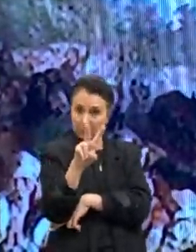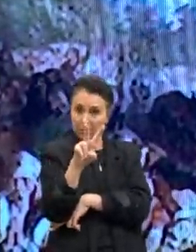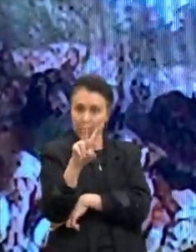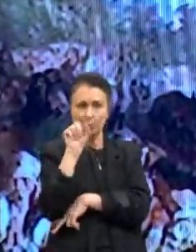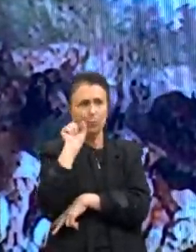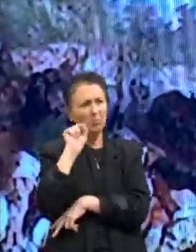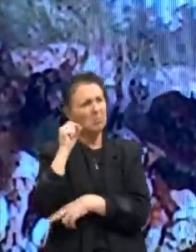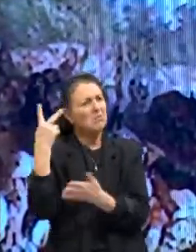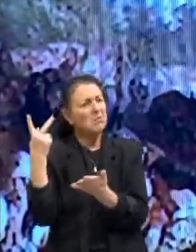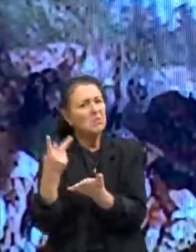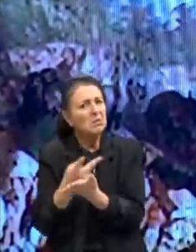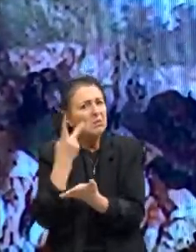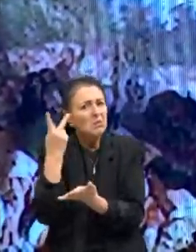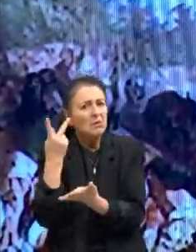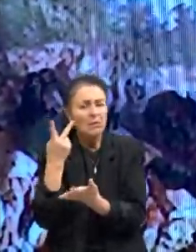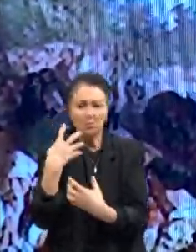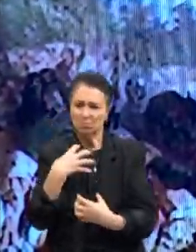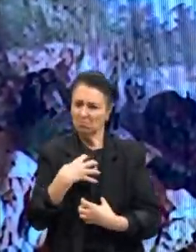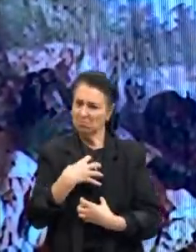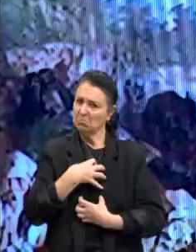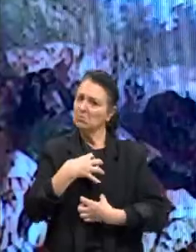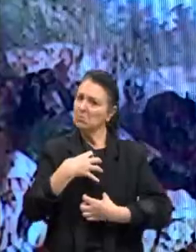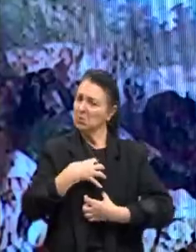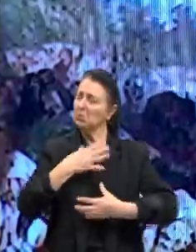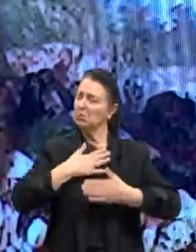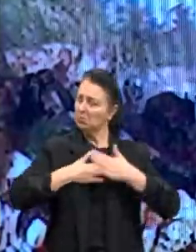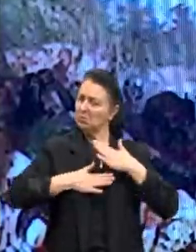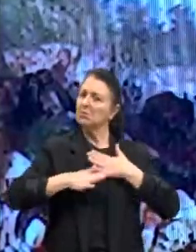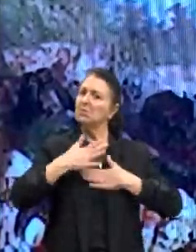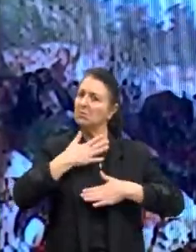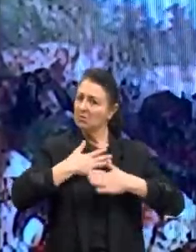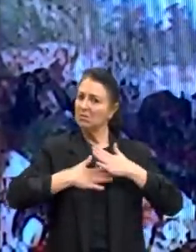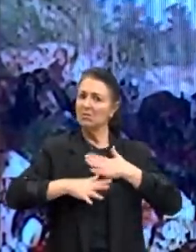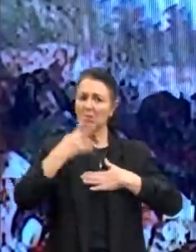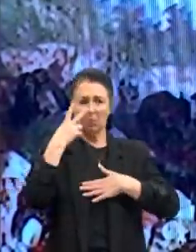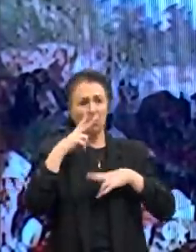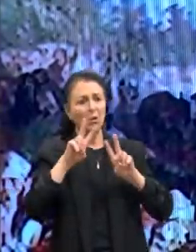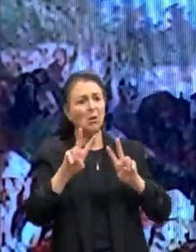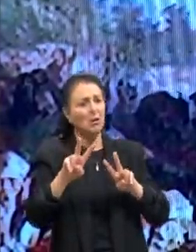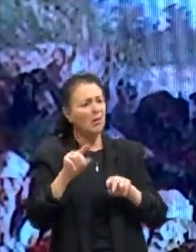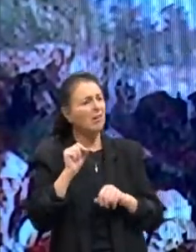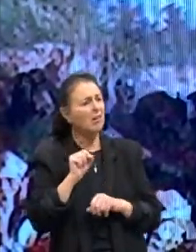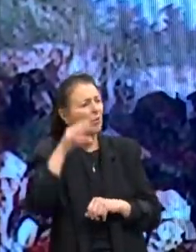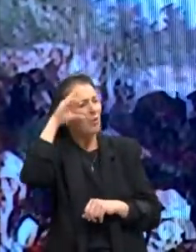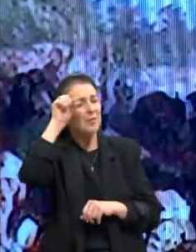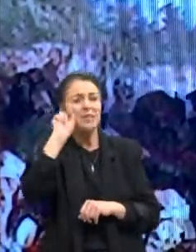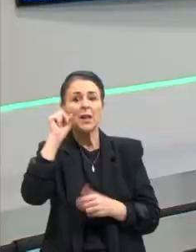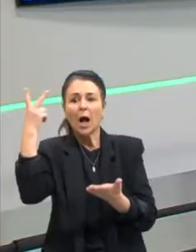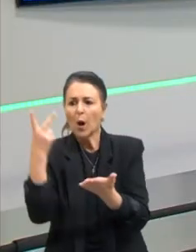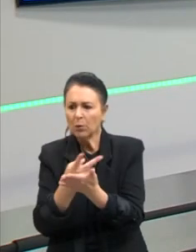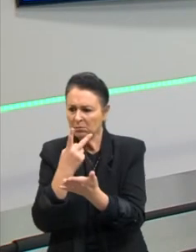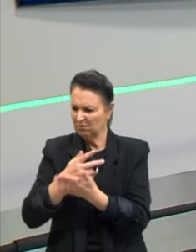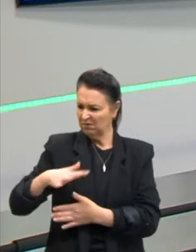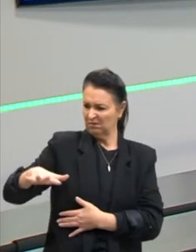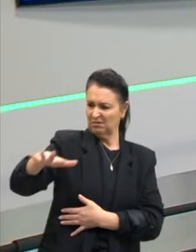acontecimento, de uma maneira muito tranquila. Ele está sentado ali observando,